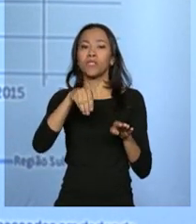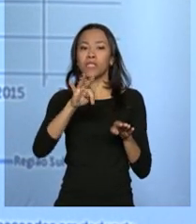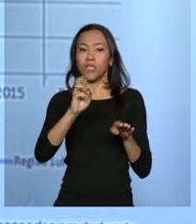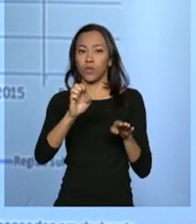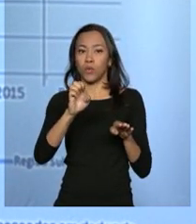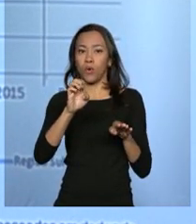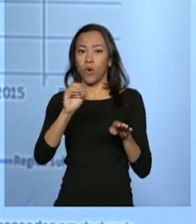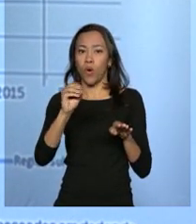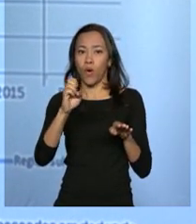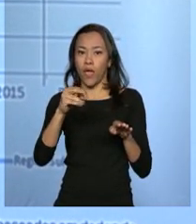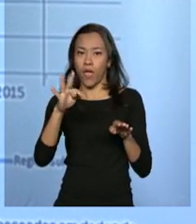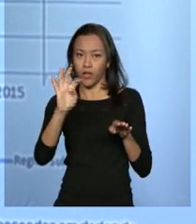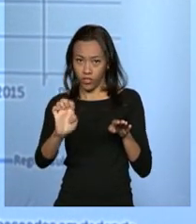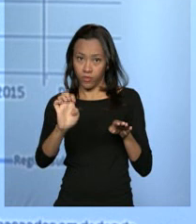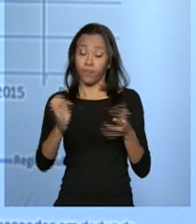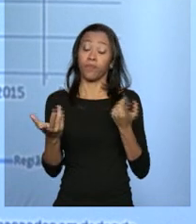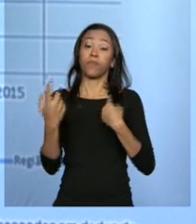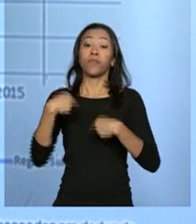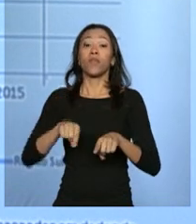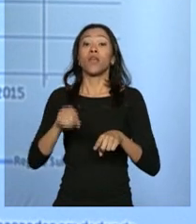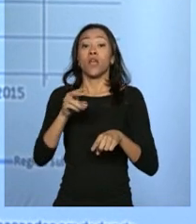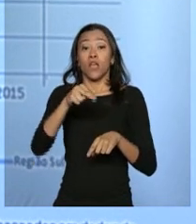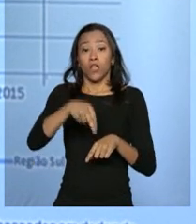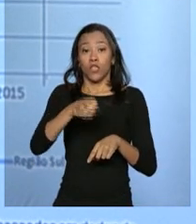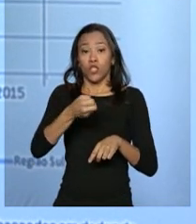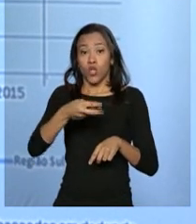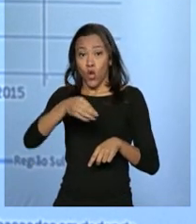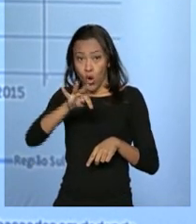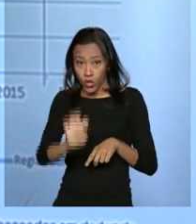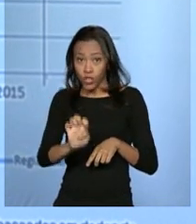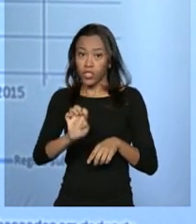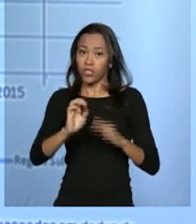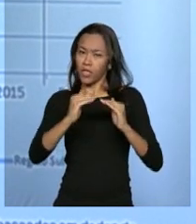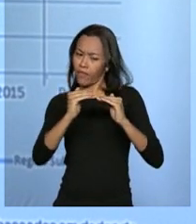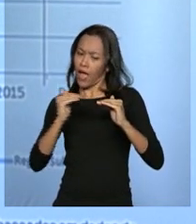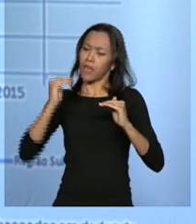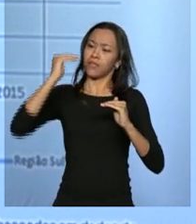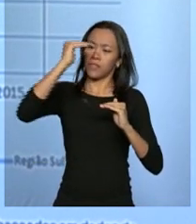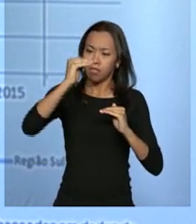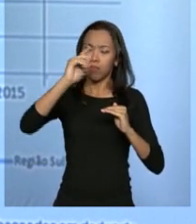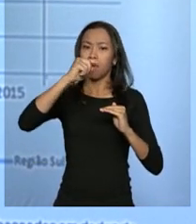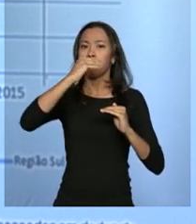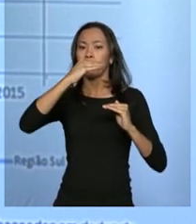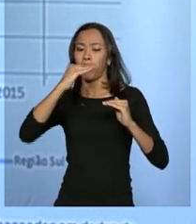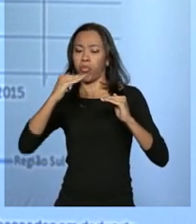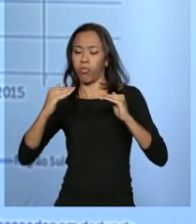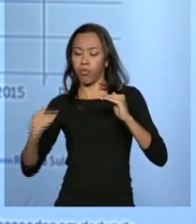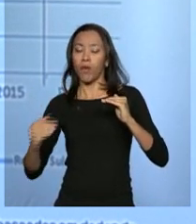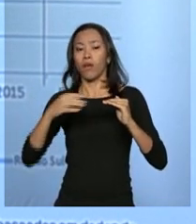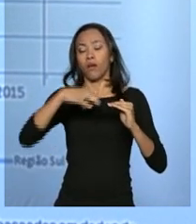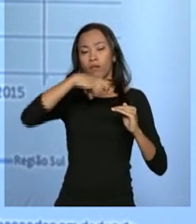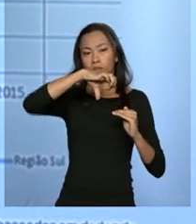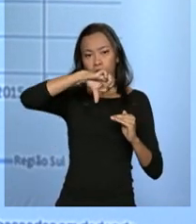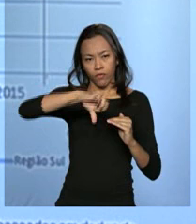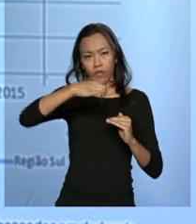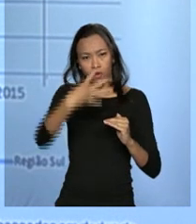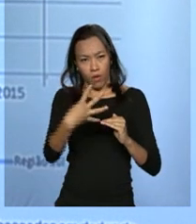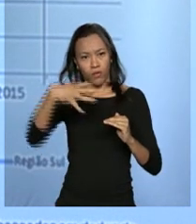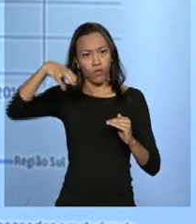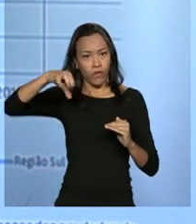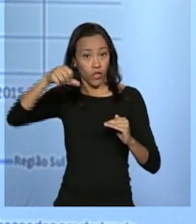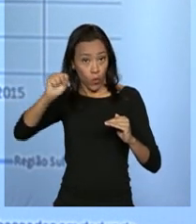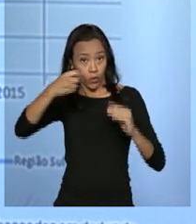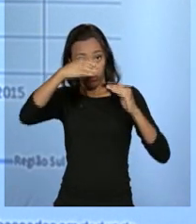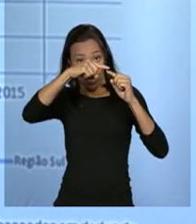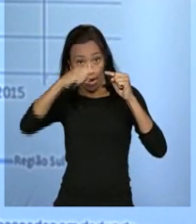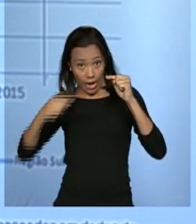A região Norte estava um pouco acima, mas, mesmo assim, ela decaiu entre 1994 e 1998. A